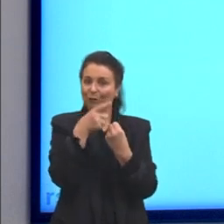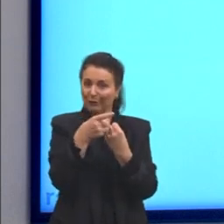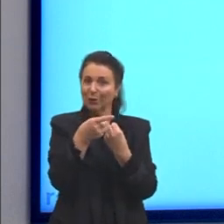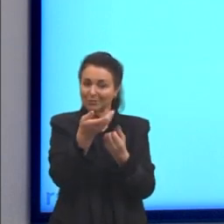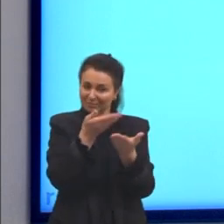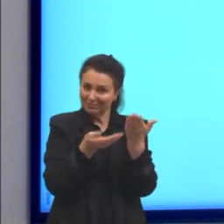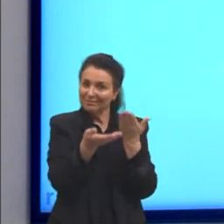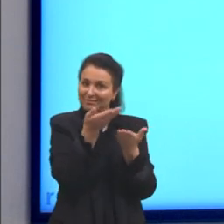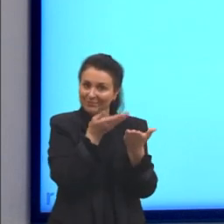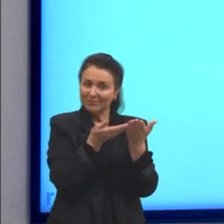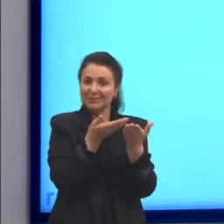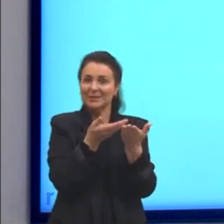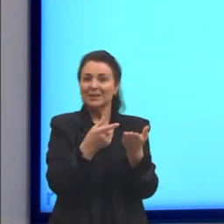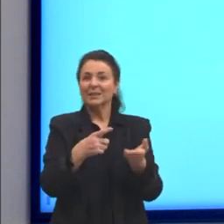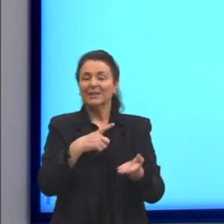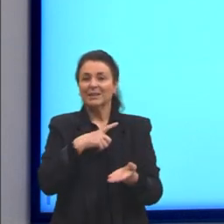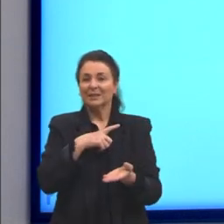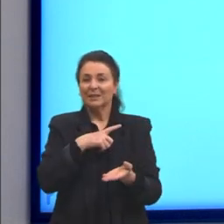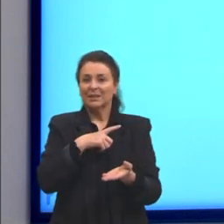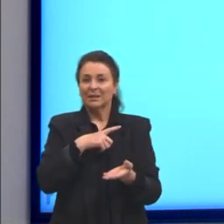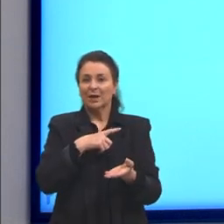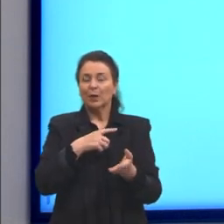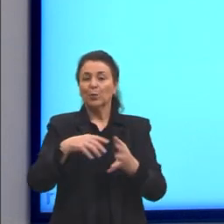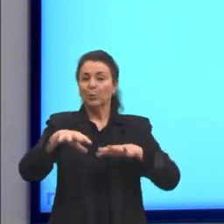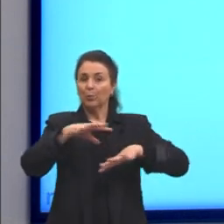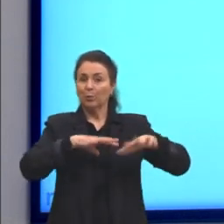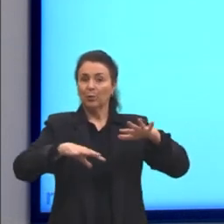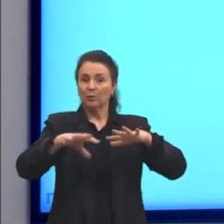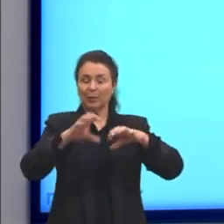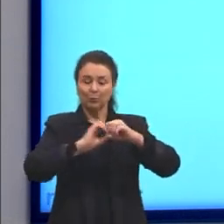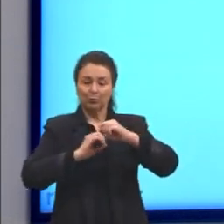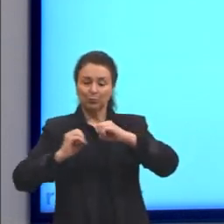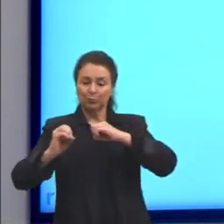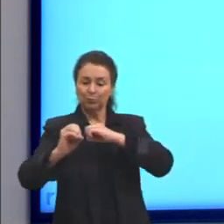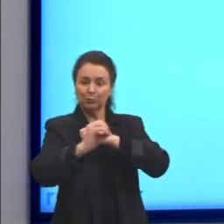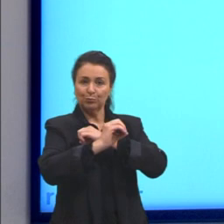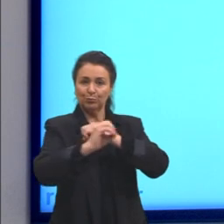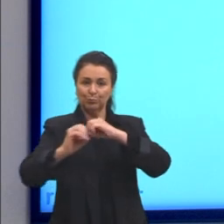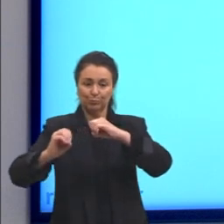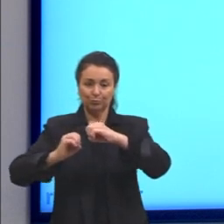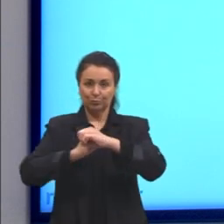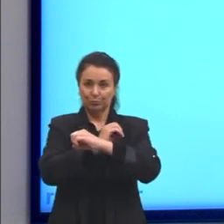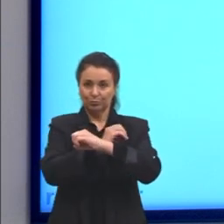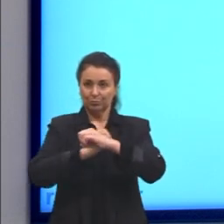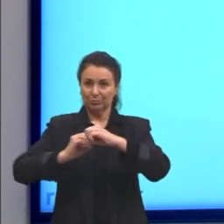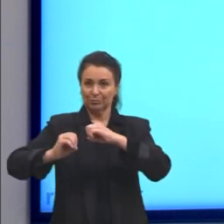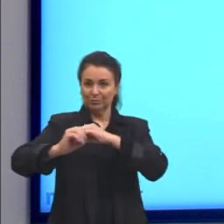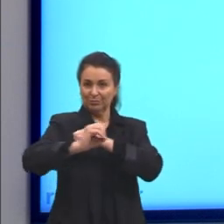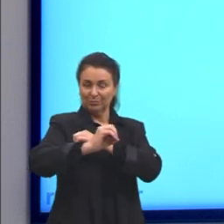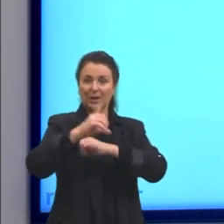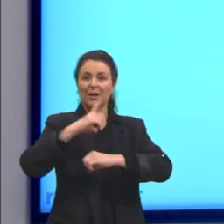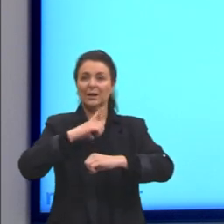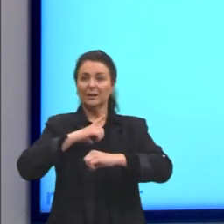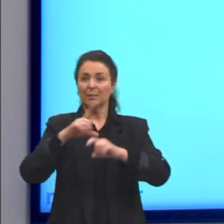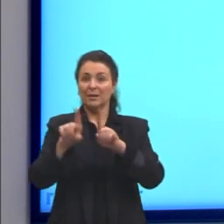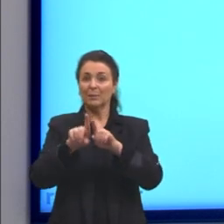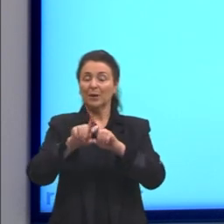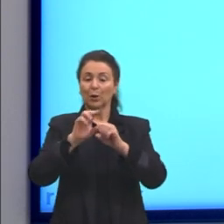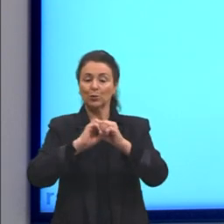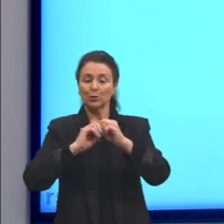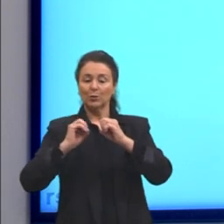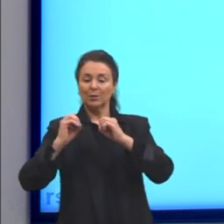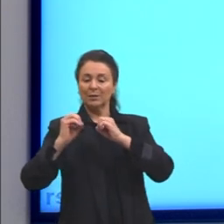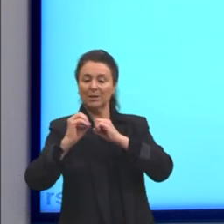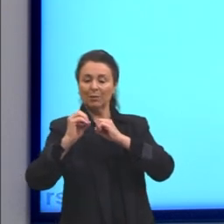Então, aqui, a gente tem o movimento de translação, onde muda de lugar. A gente tem o movimento de rotação,